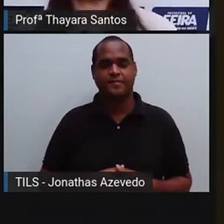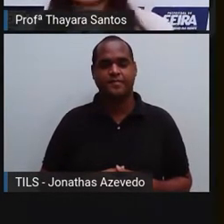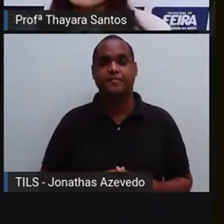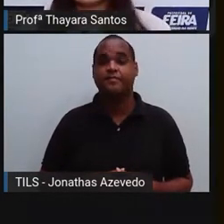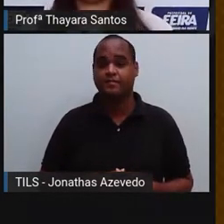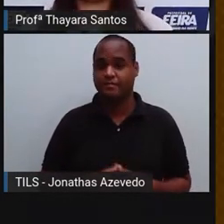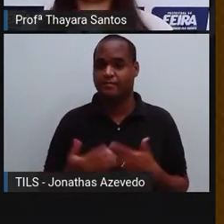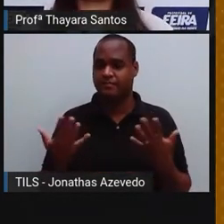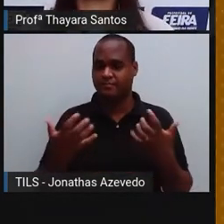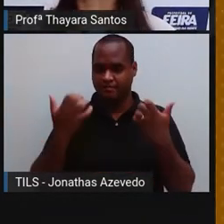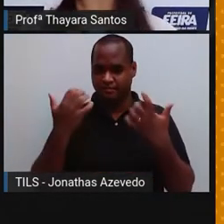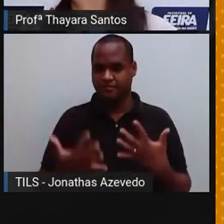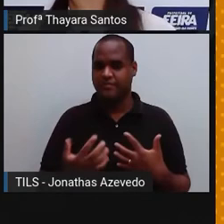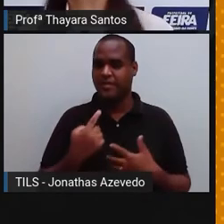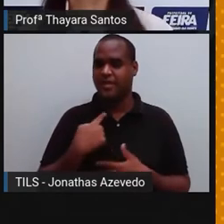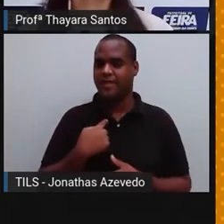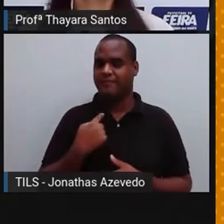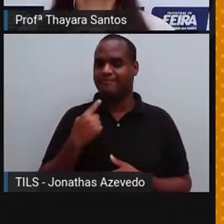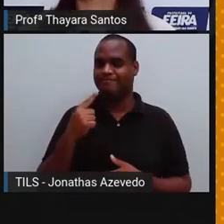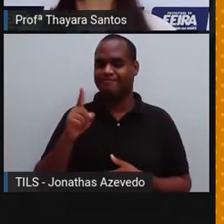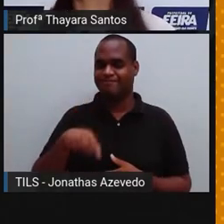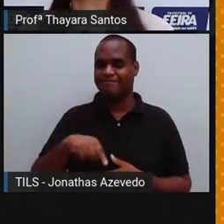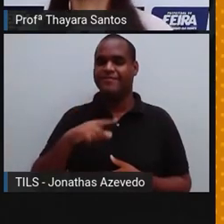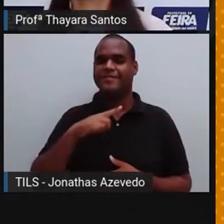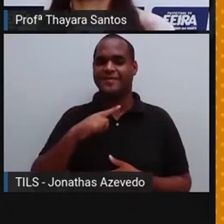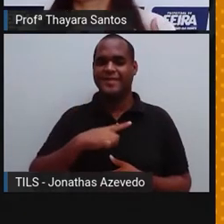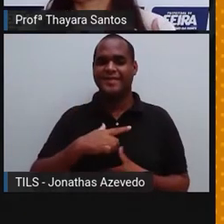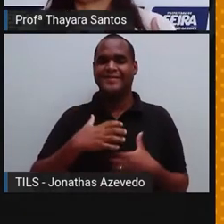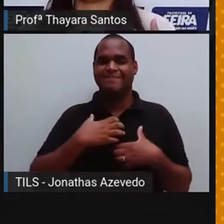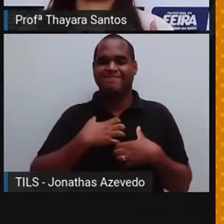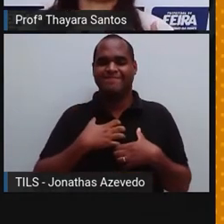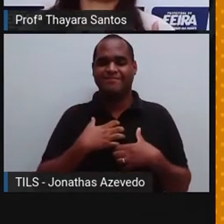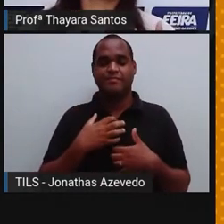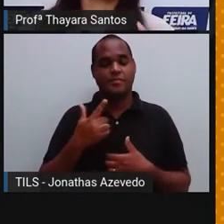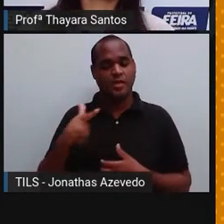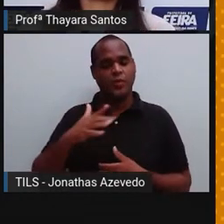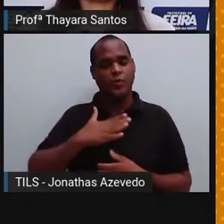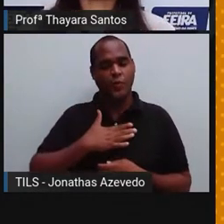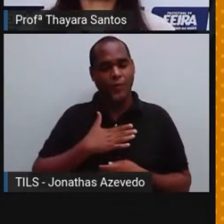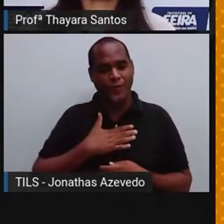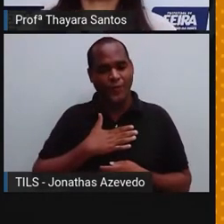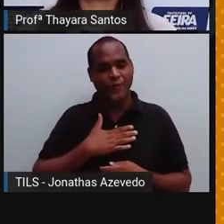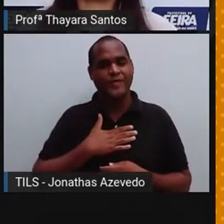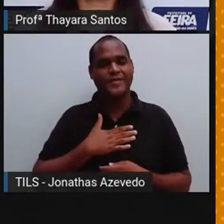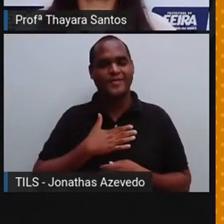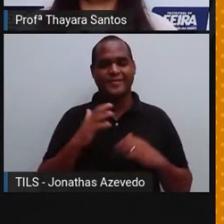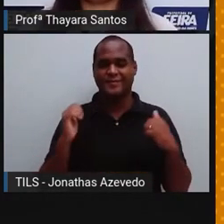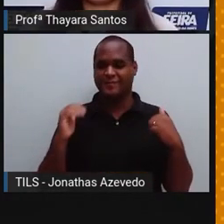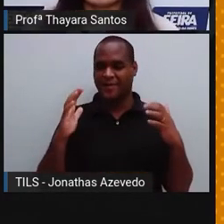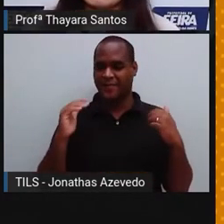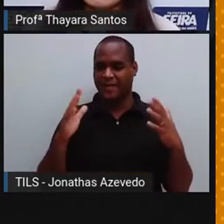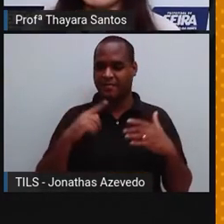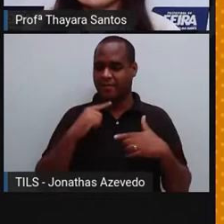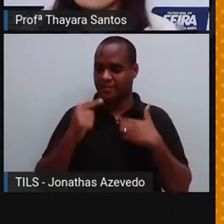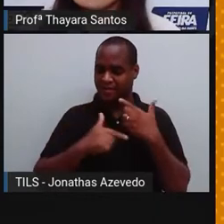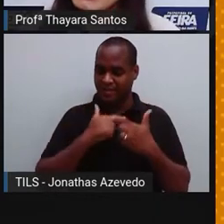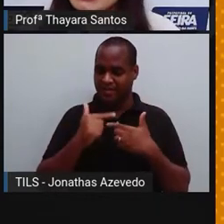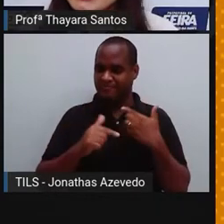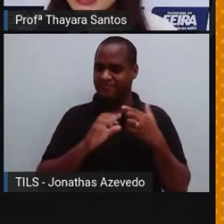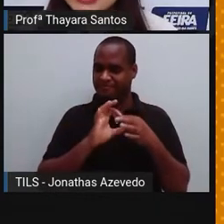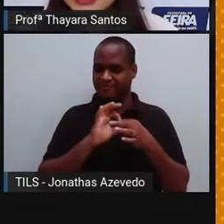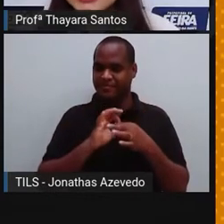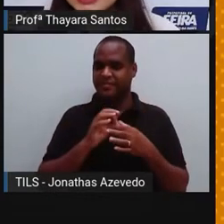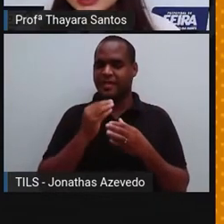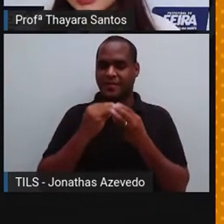Agora a gente vai falar sobre um sentido que eu acho que é aquele que a gente mais gosta de trabalhar, que é o